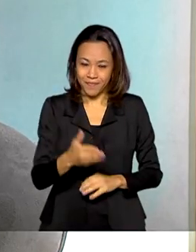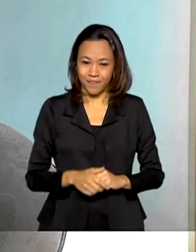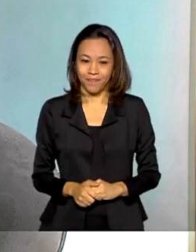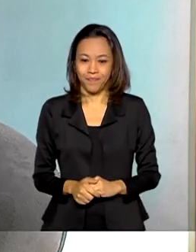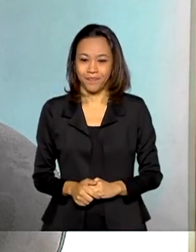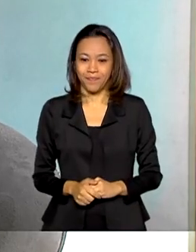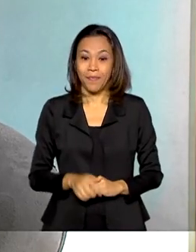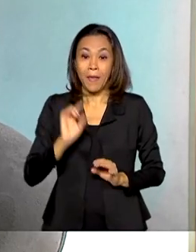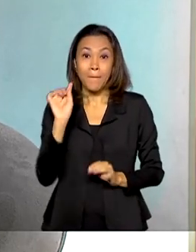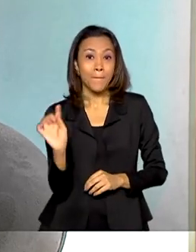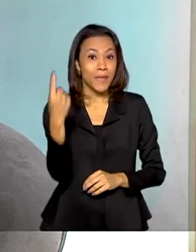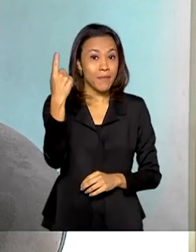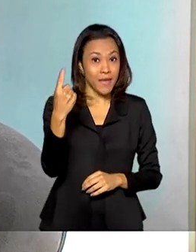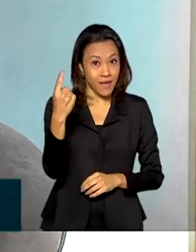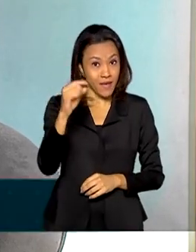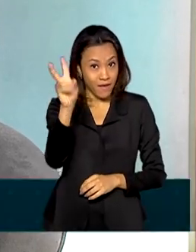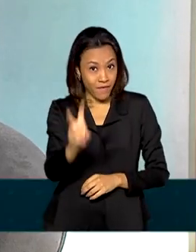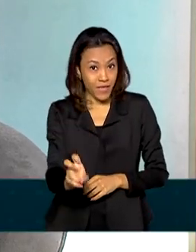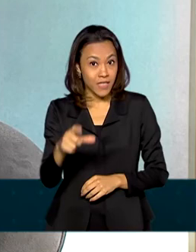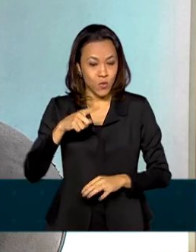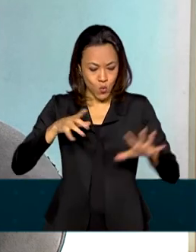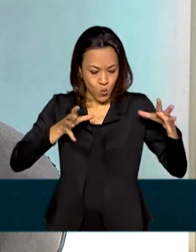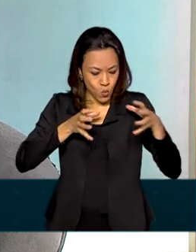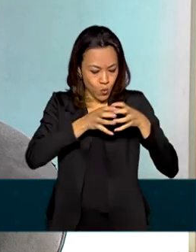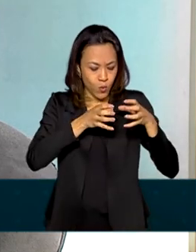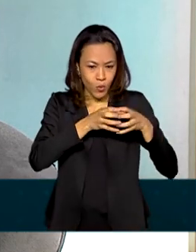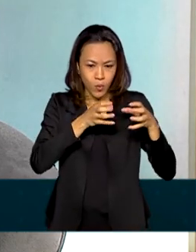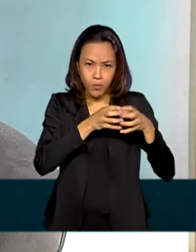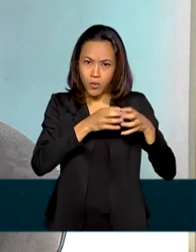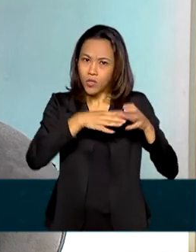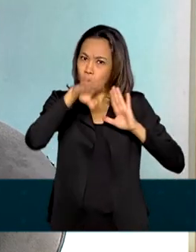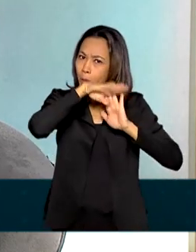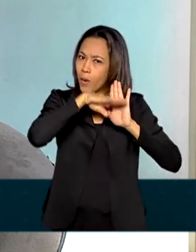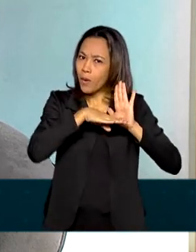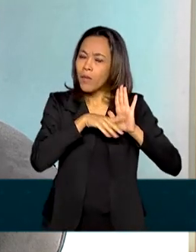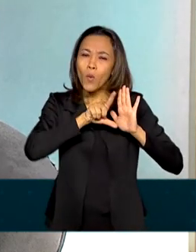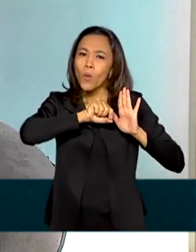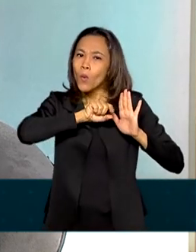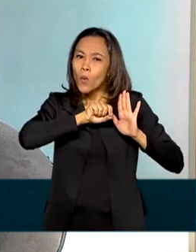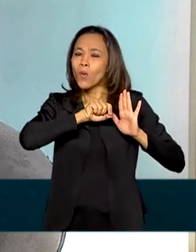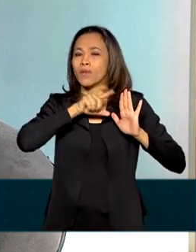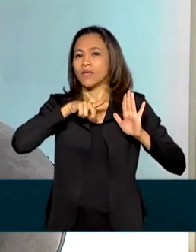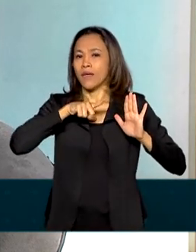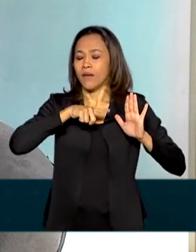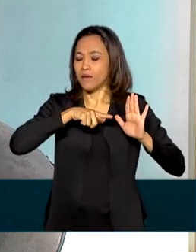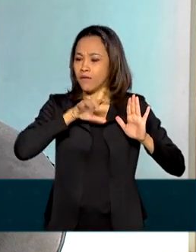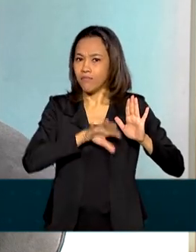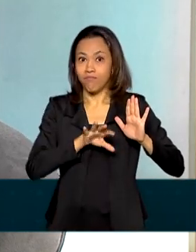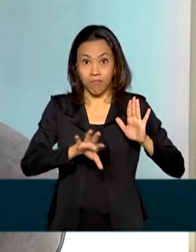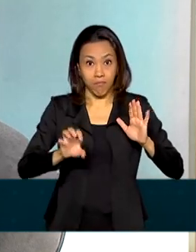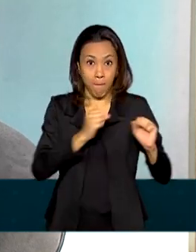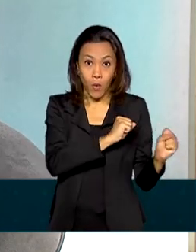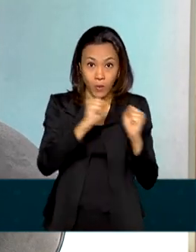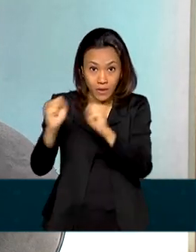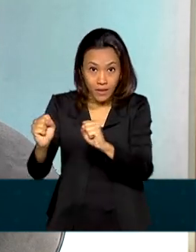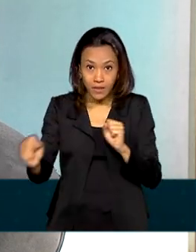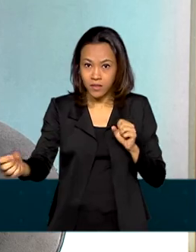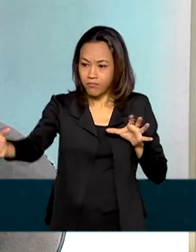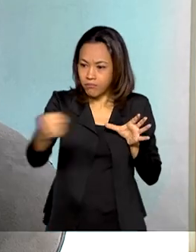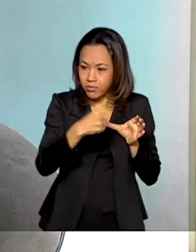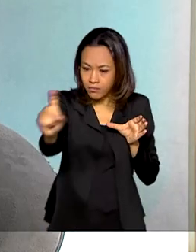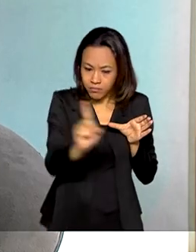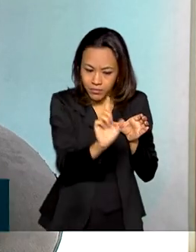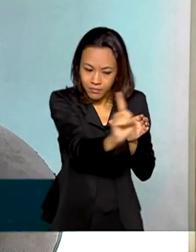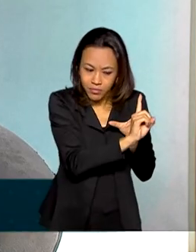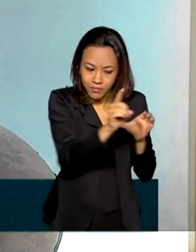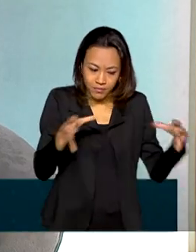É a primeira vez que nós temos um grupo gestor de um grande programa formado por todas as esferas de poder. Eu estou muito feliz